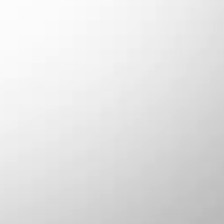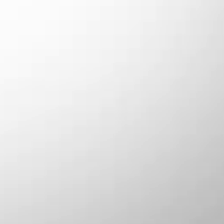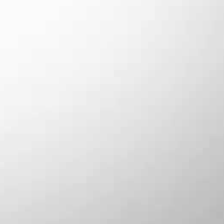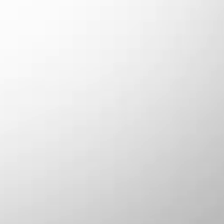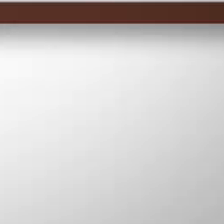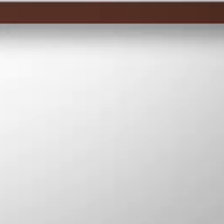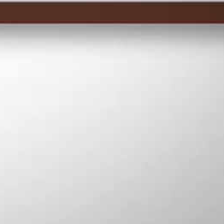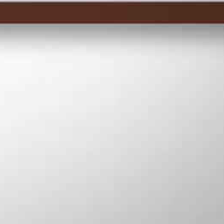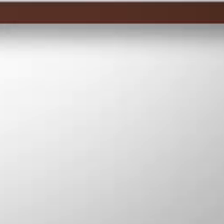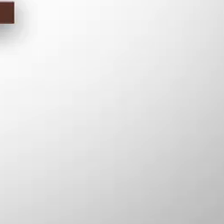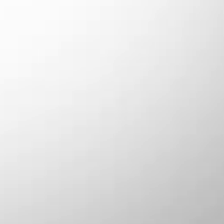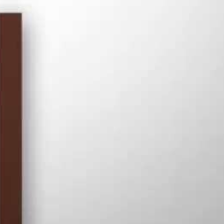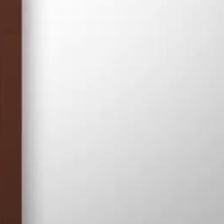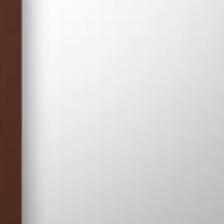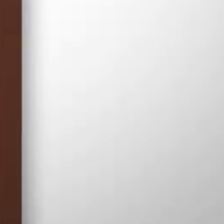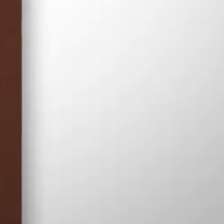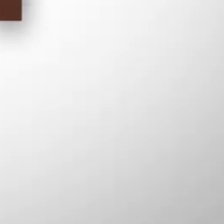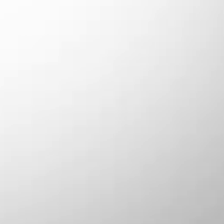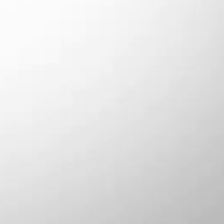aí também eu e